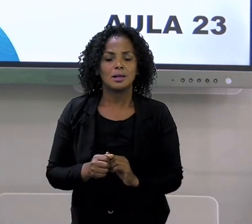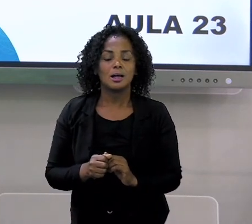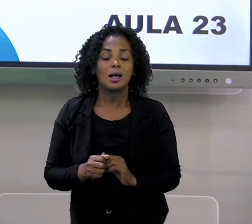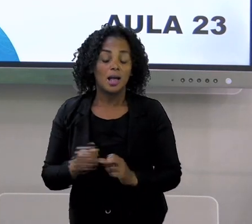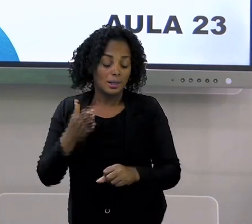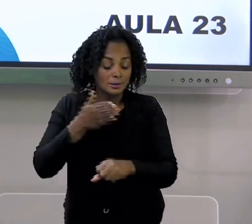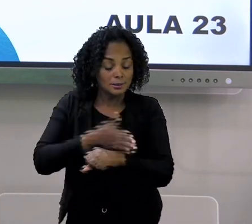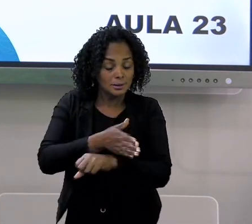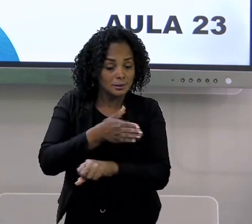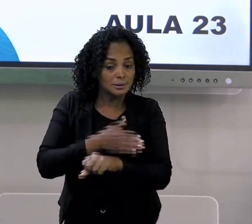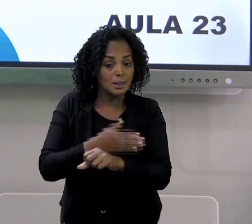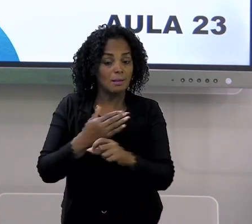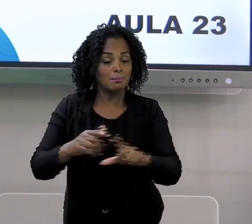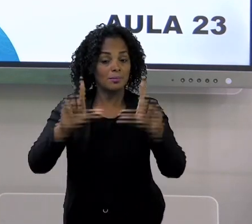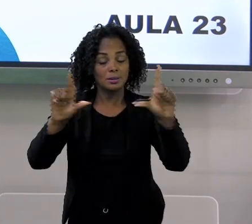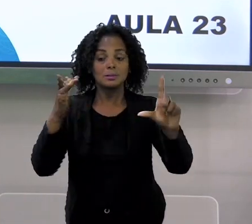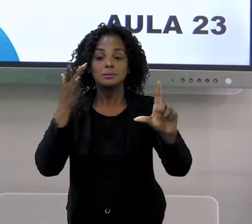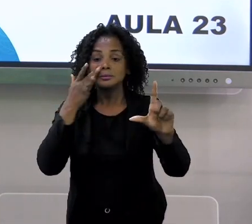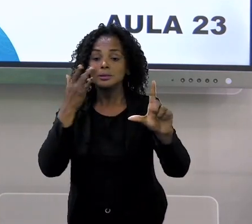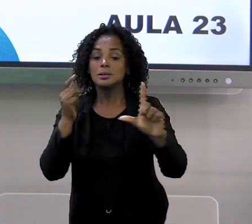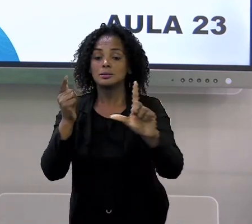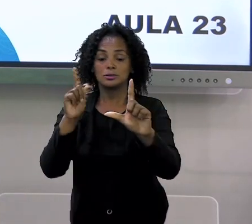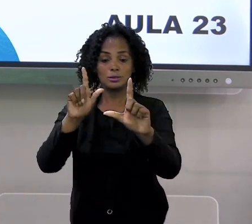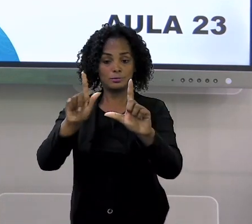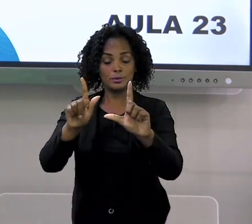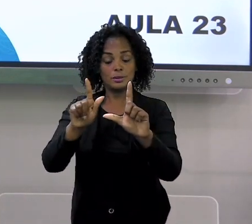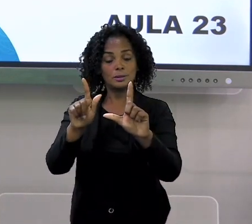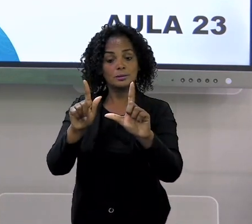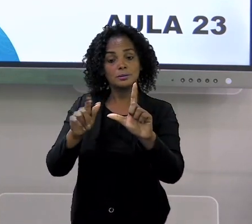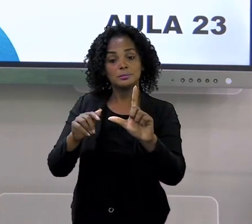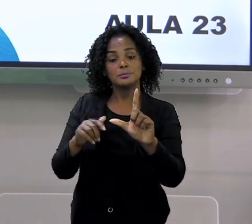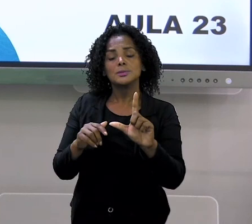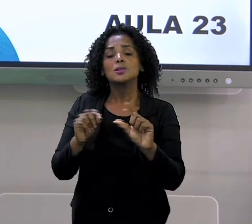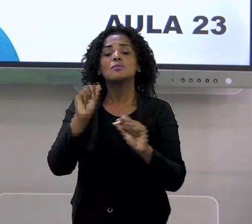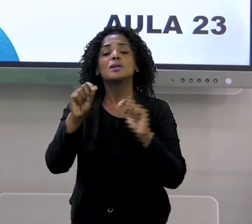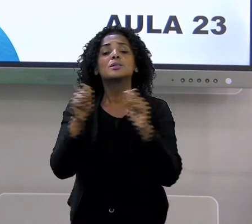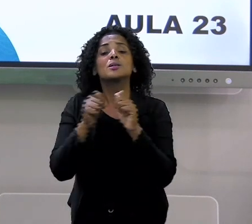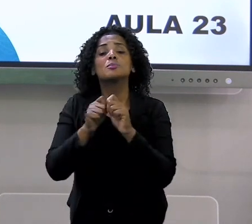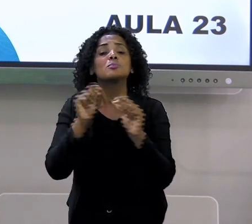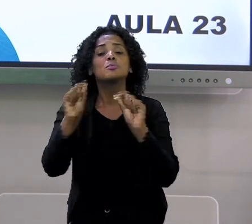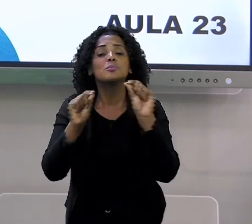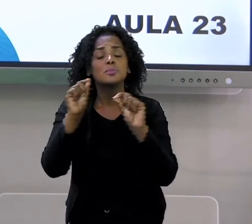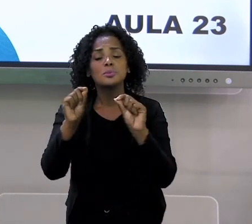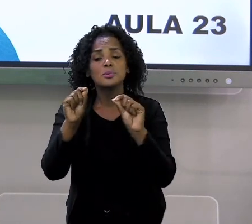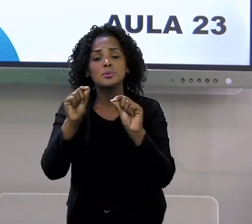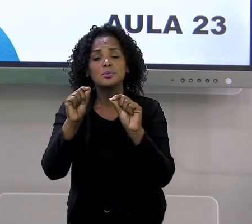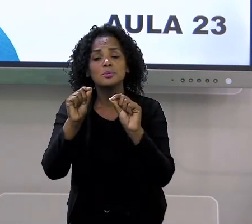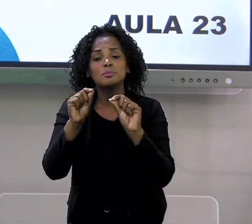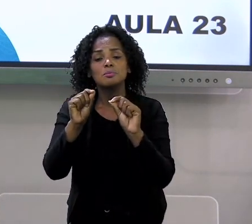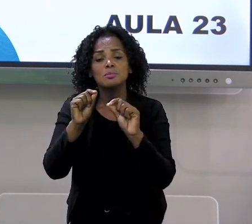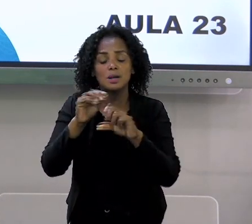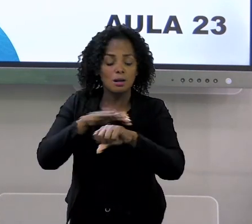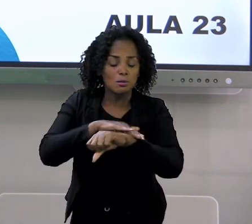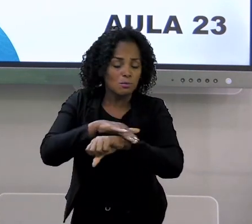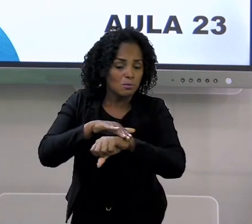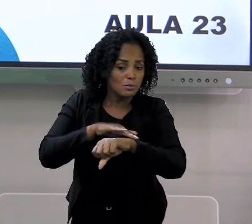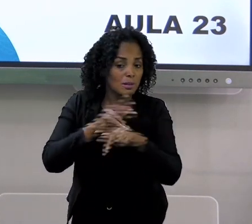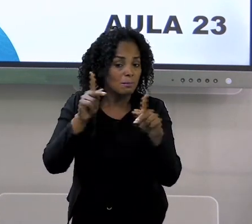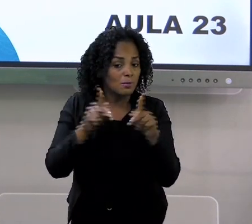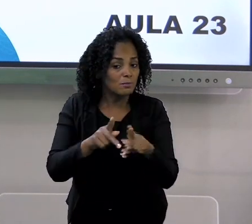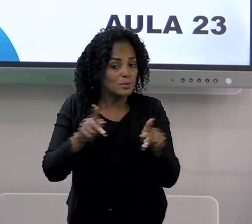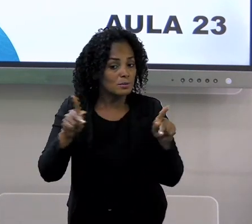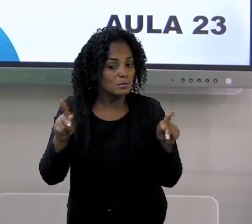a acessarem a plataforma ESMED GV. E aí, o que você vai fazer lá na plataforma? Conversar com a sua